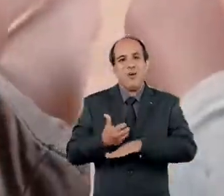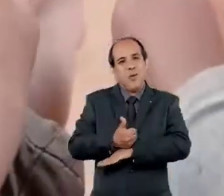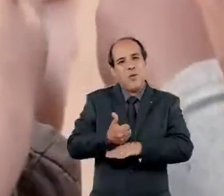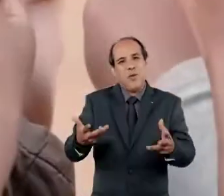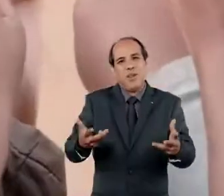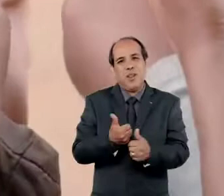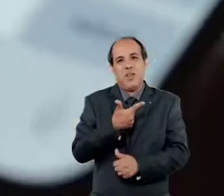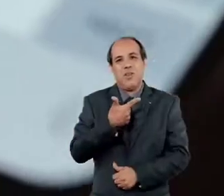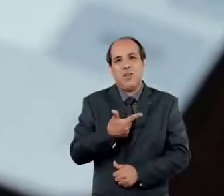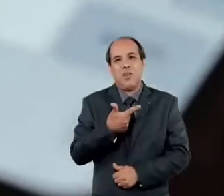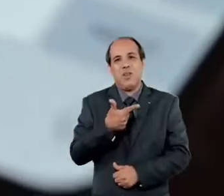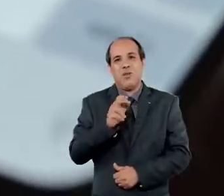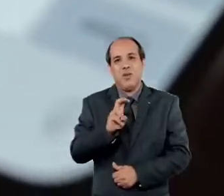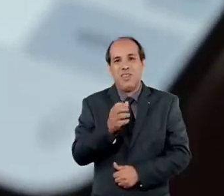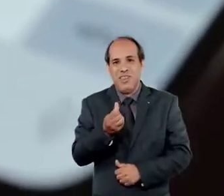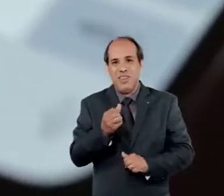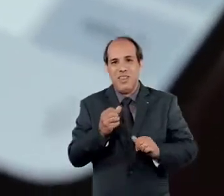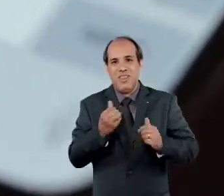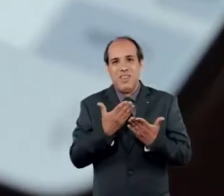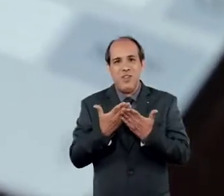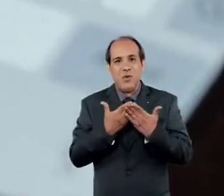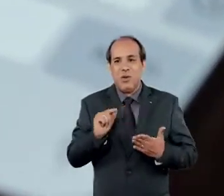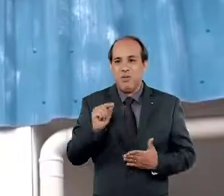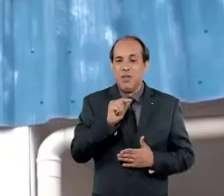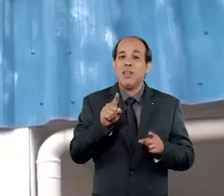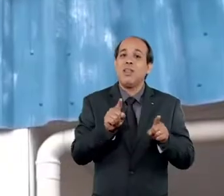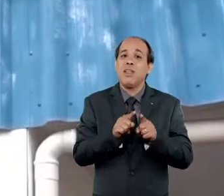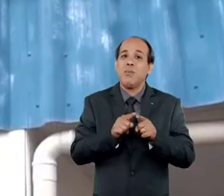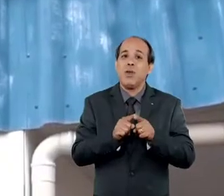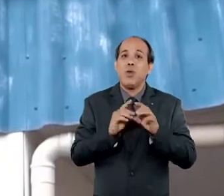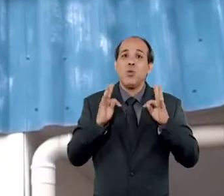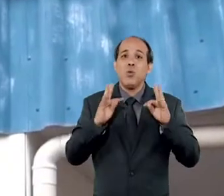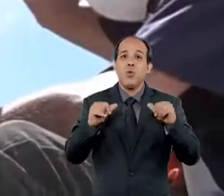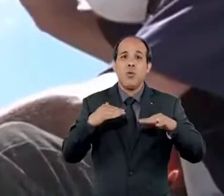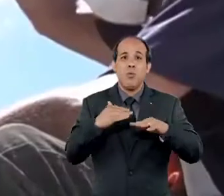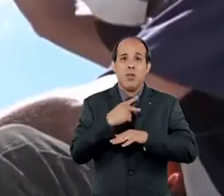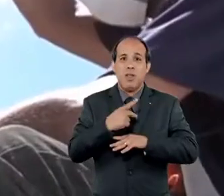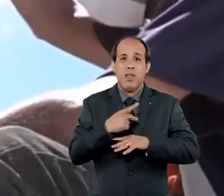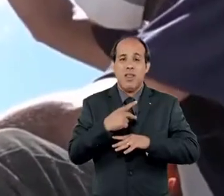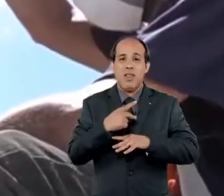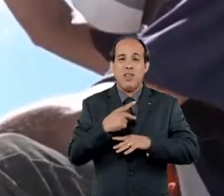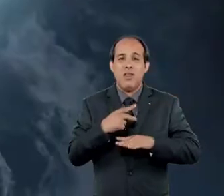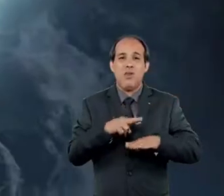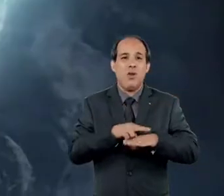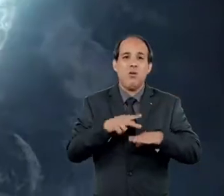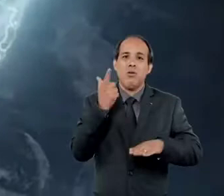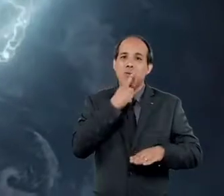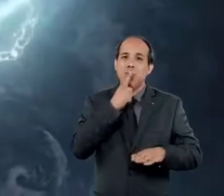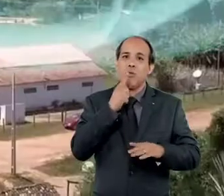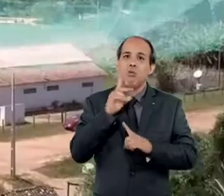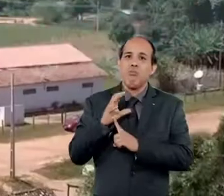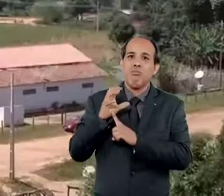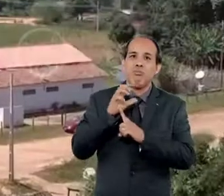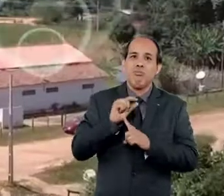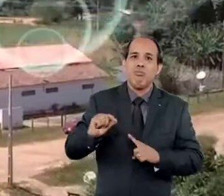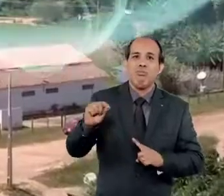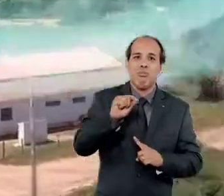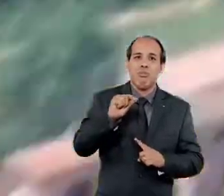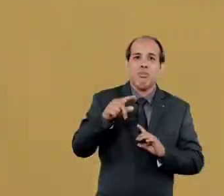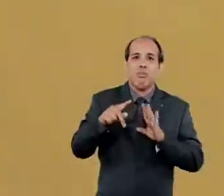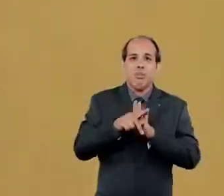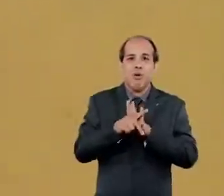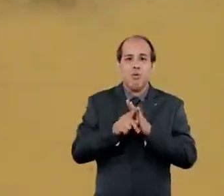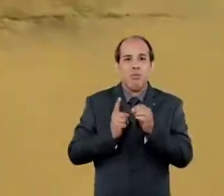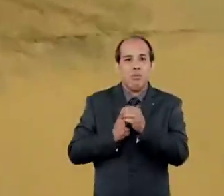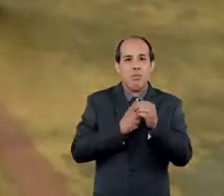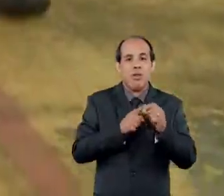de qualidade para 256 escolas. Além disso, todos os municípios de Roraima ganharam pontos do Wi-Fi Brasil.